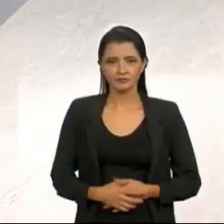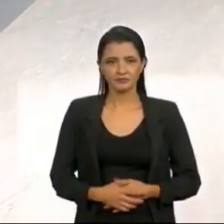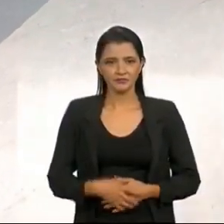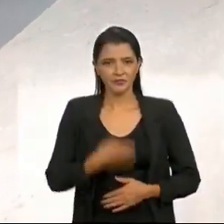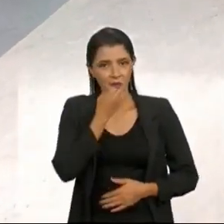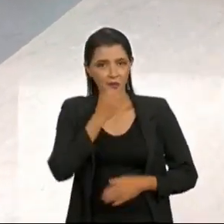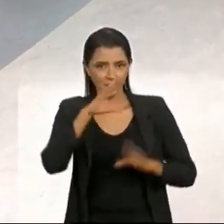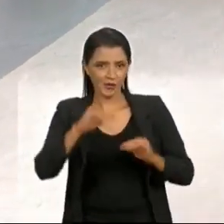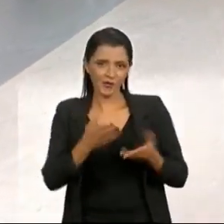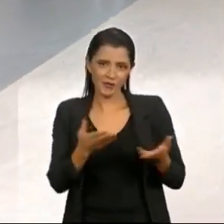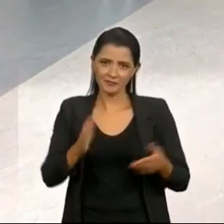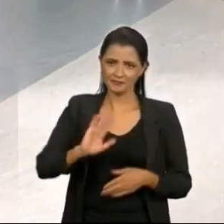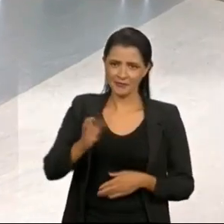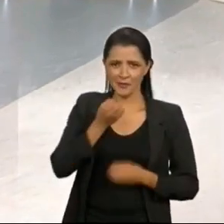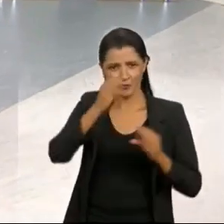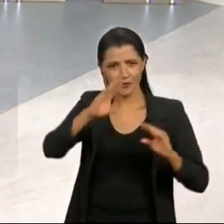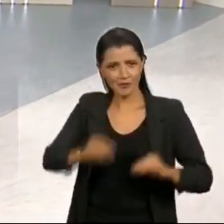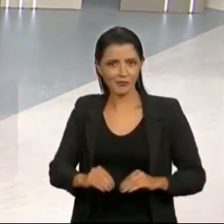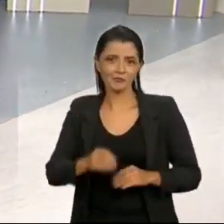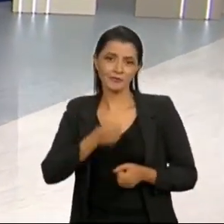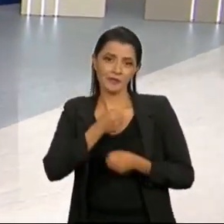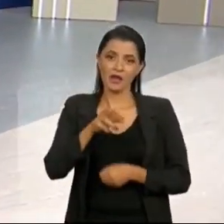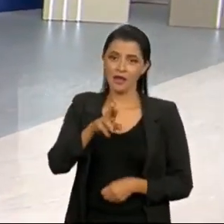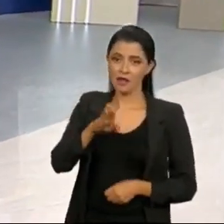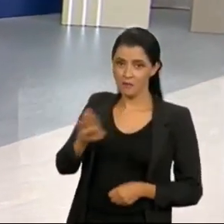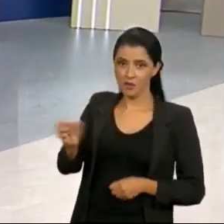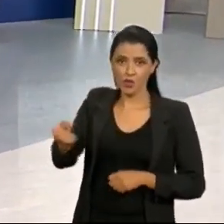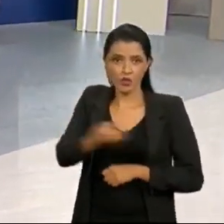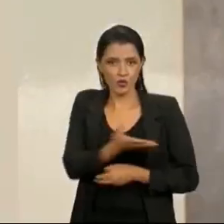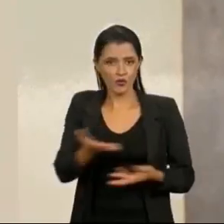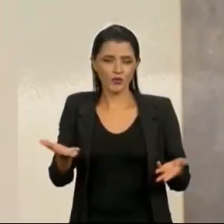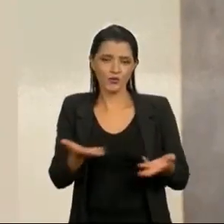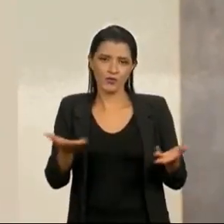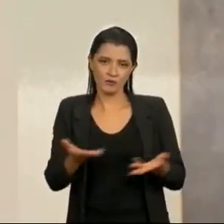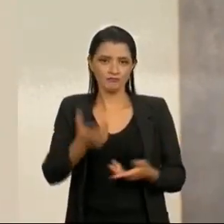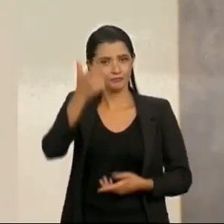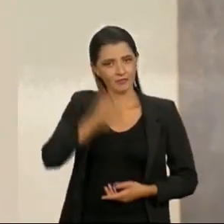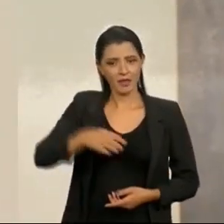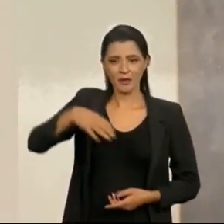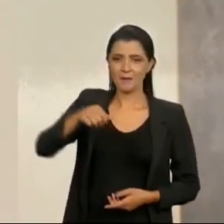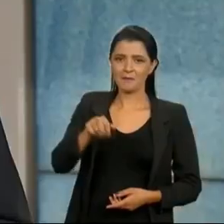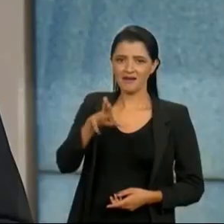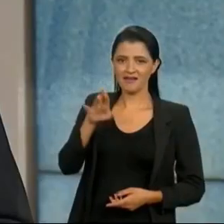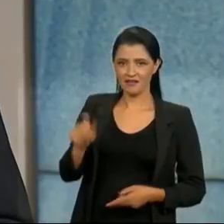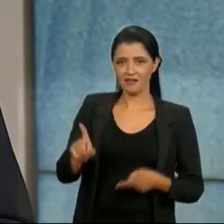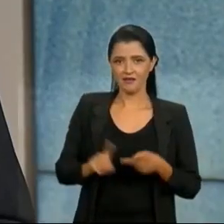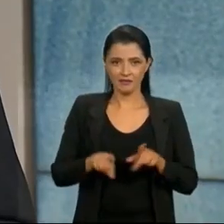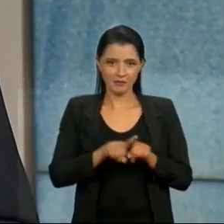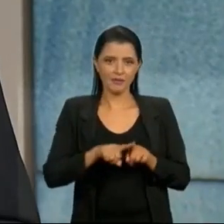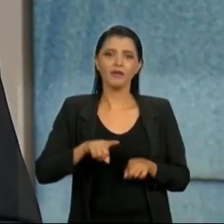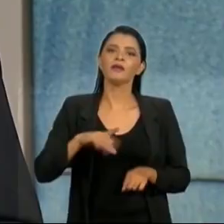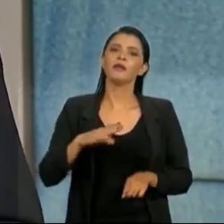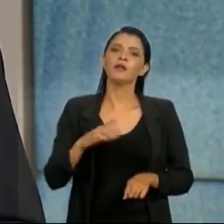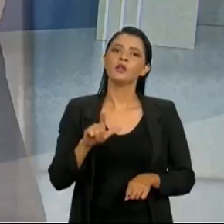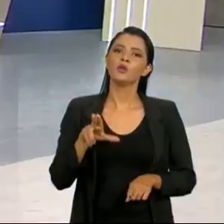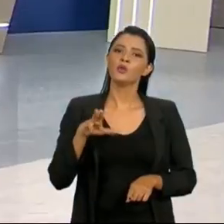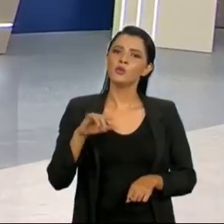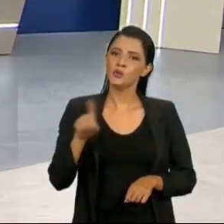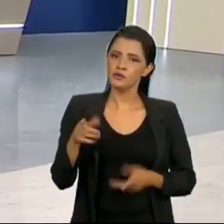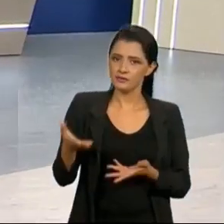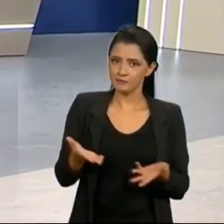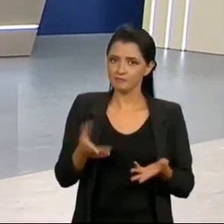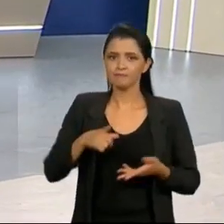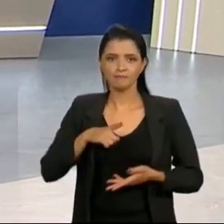Boa noite. Olá, boa noite. Repórter Brasil de cara nova. Comigo, Maria Paula Sato. E eu, Luiz Carlos Braga.